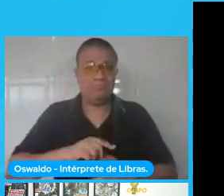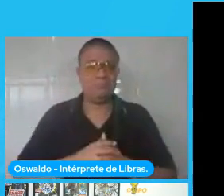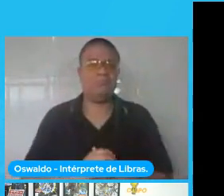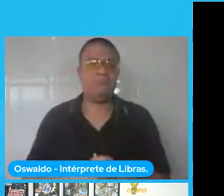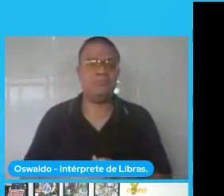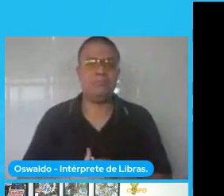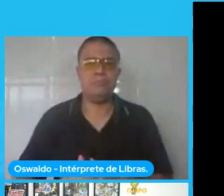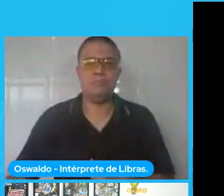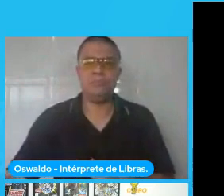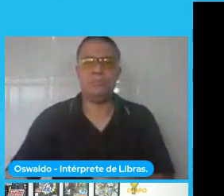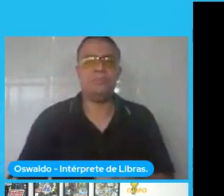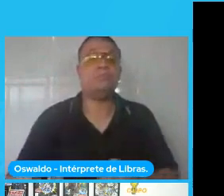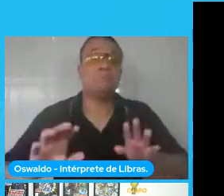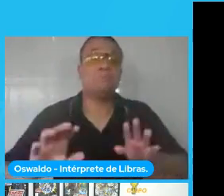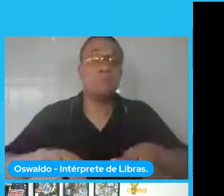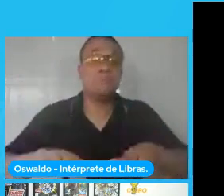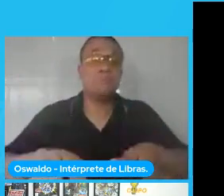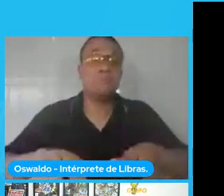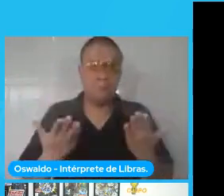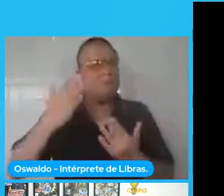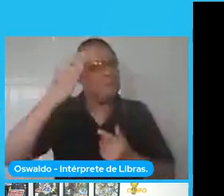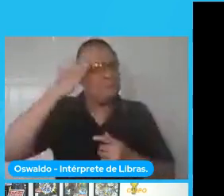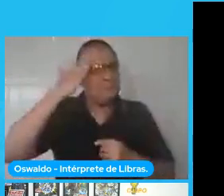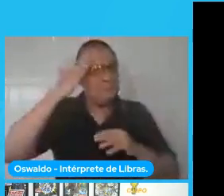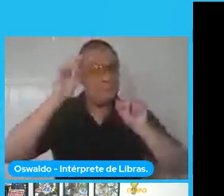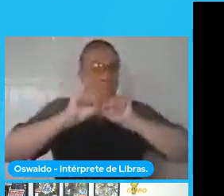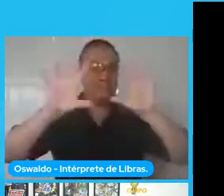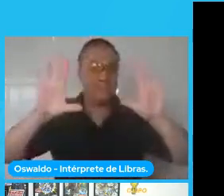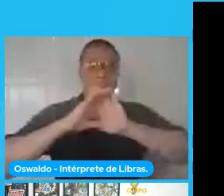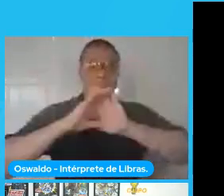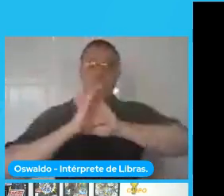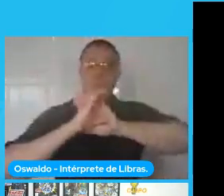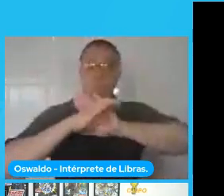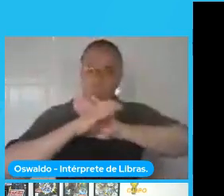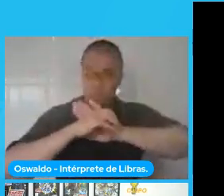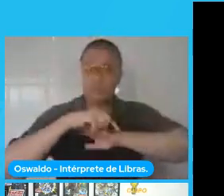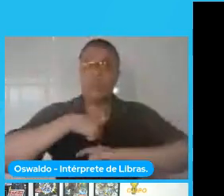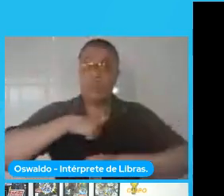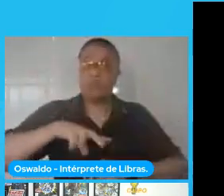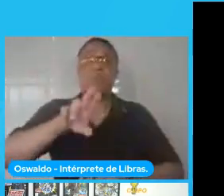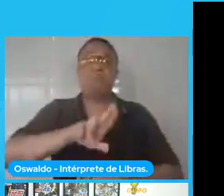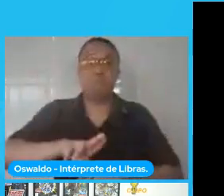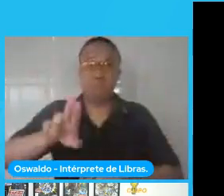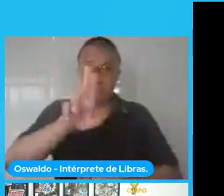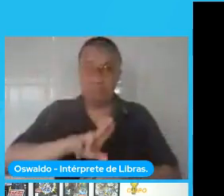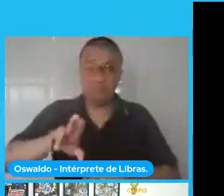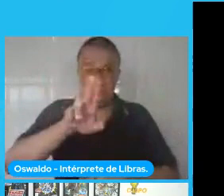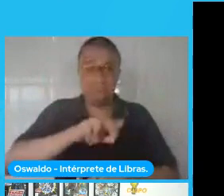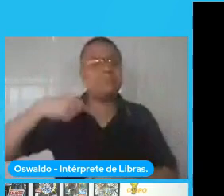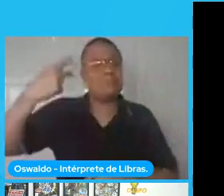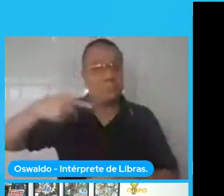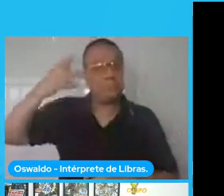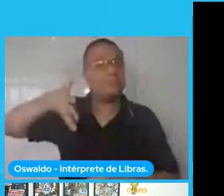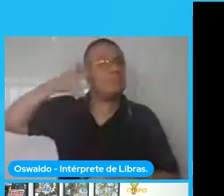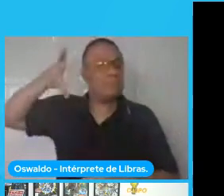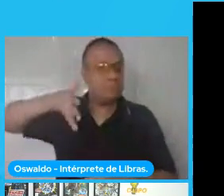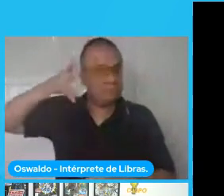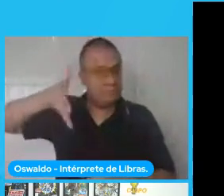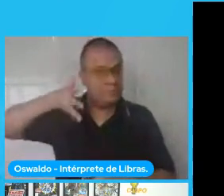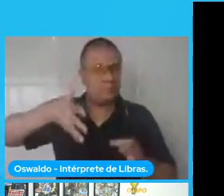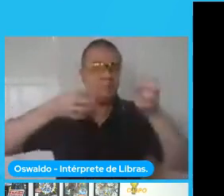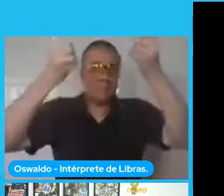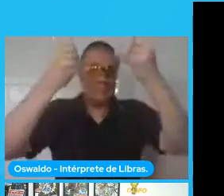Para isso, a gente vai entender um pouquinho dos conceitos que eu vou utilizar aqui na palestra, né. Então, eu vou falar um pouco sobre visão